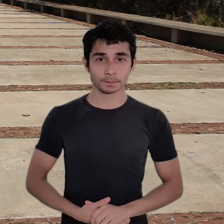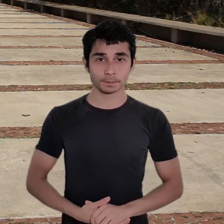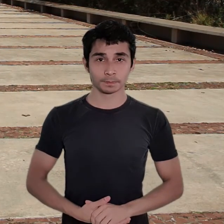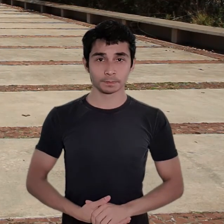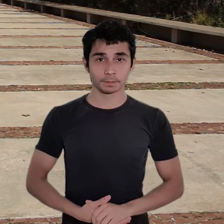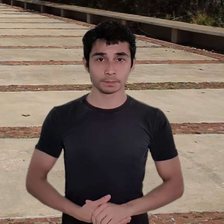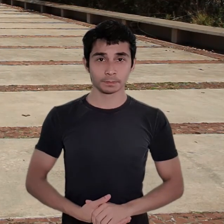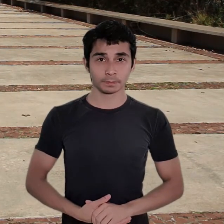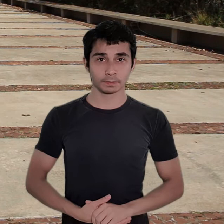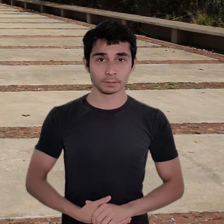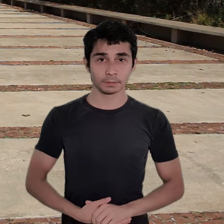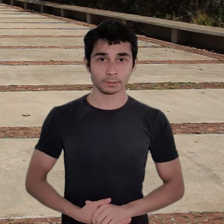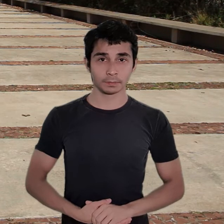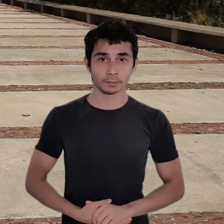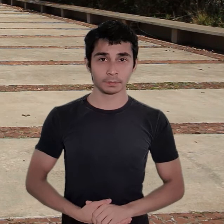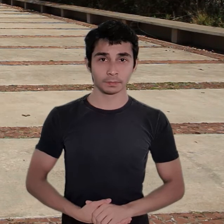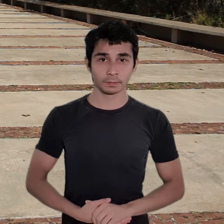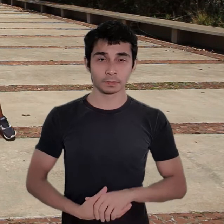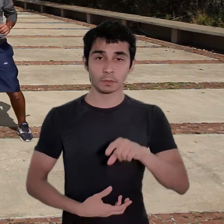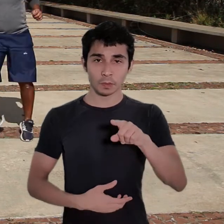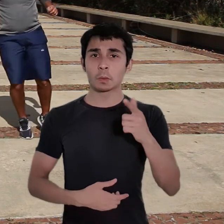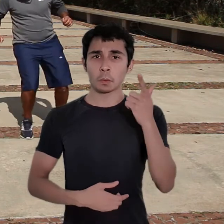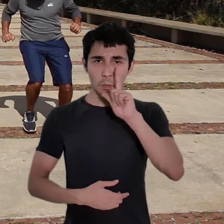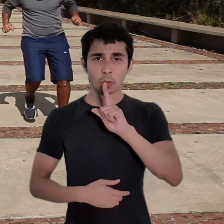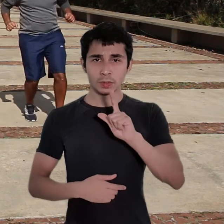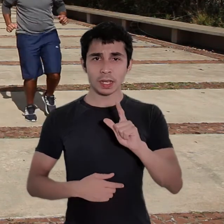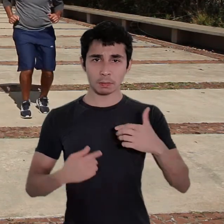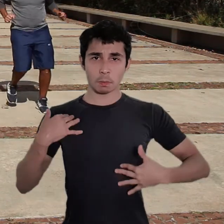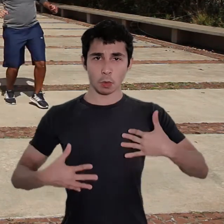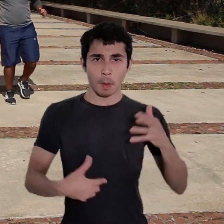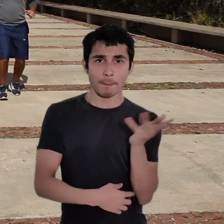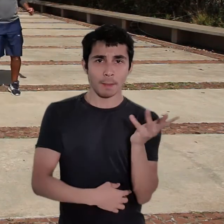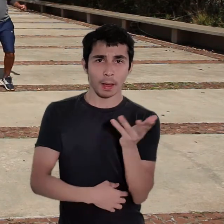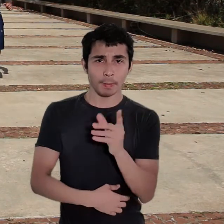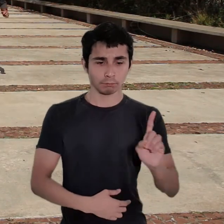aula. No mais que você consiga, às vezes, desempenhar...